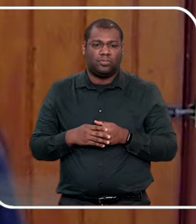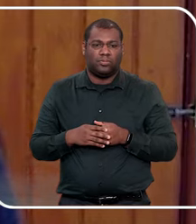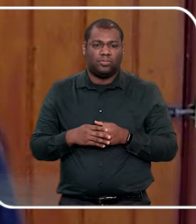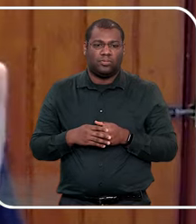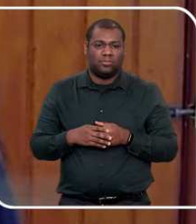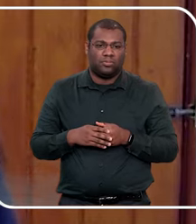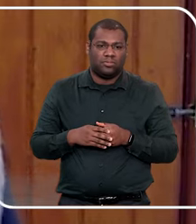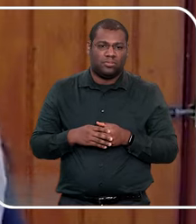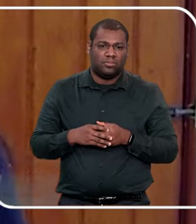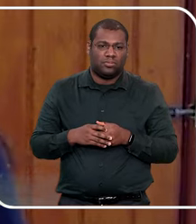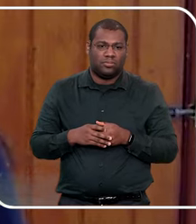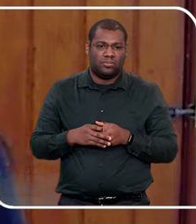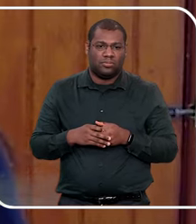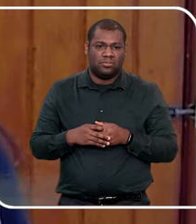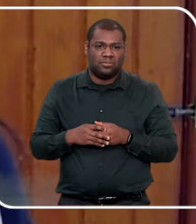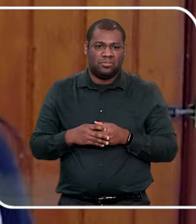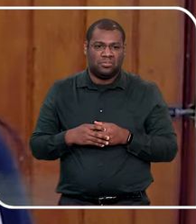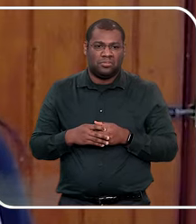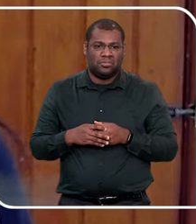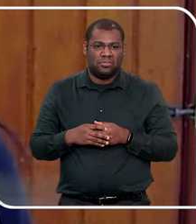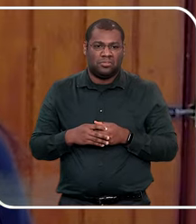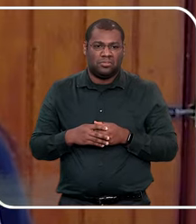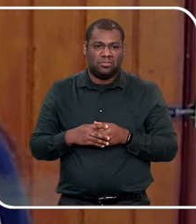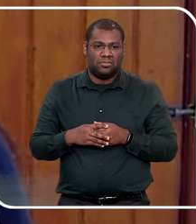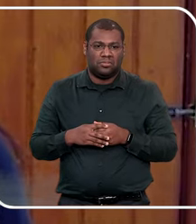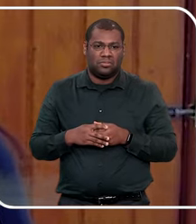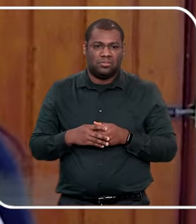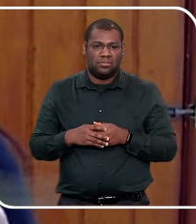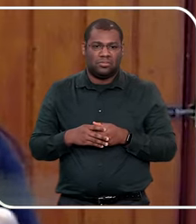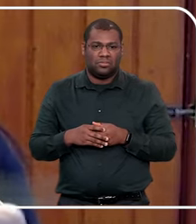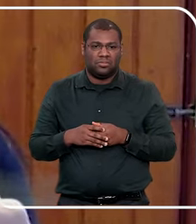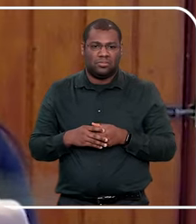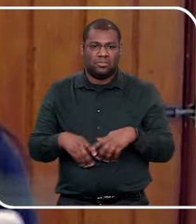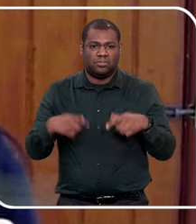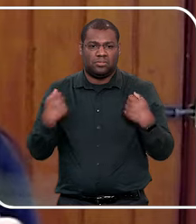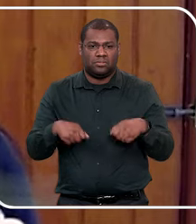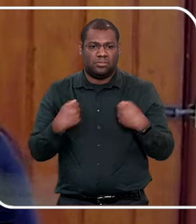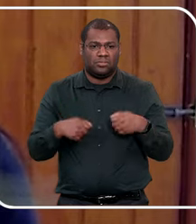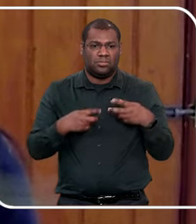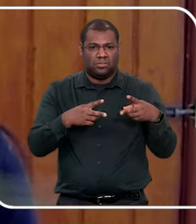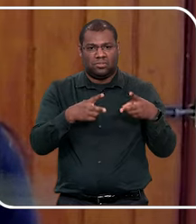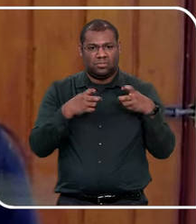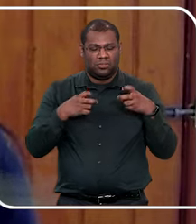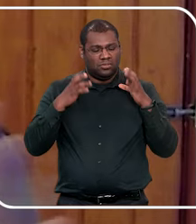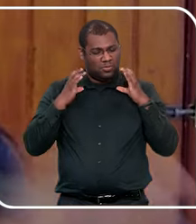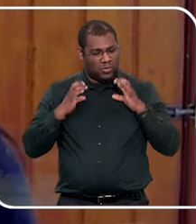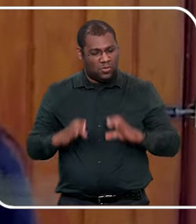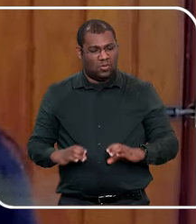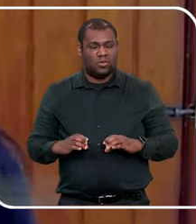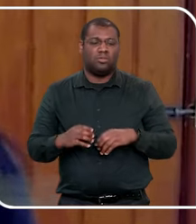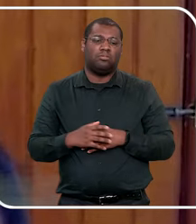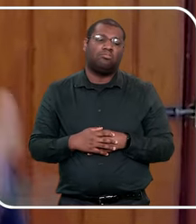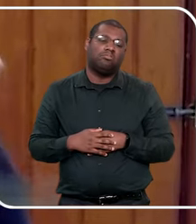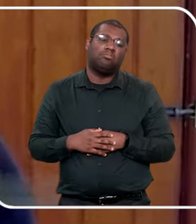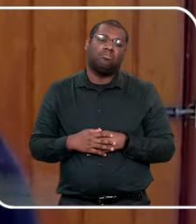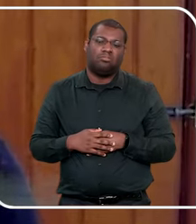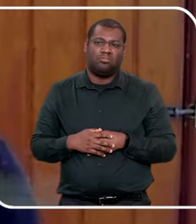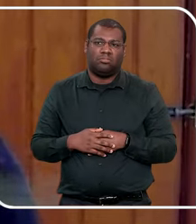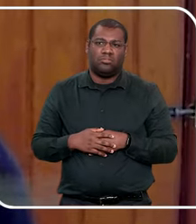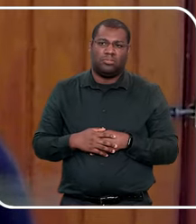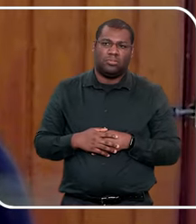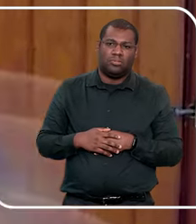procurando as que tivessem câmera, né, mas é o comportamento, gente, é isso, além de nomear a rede,